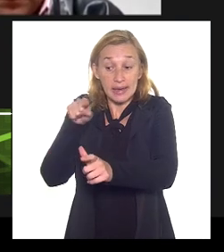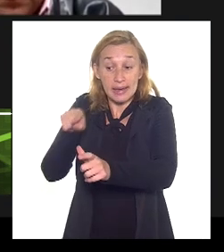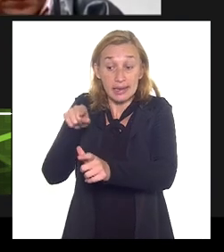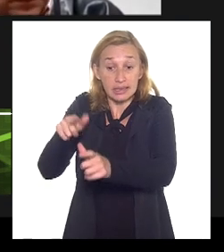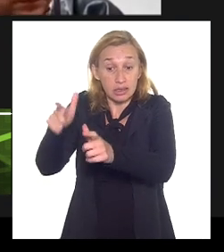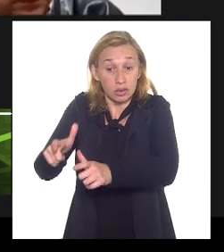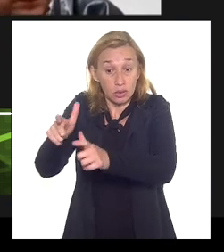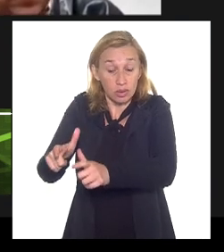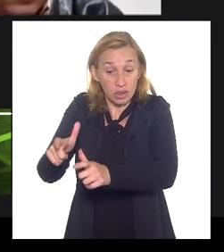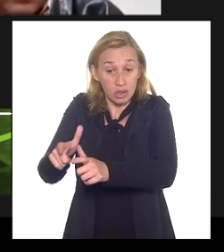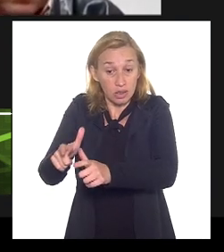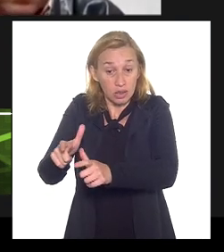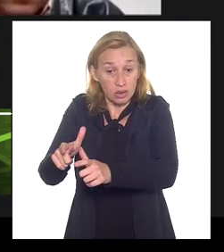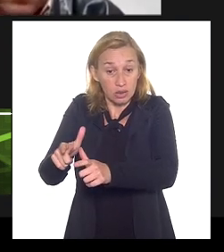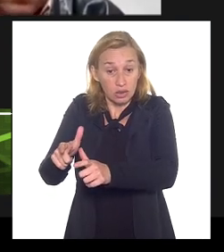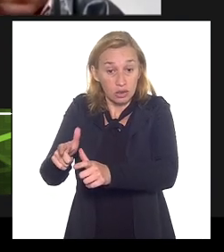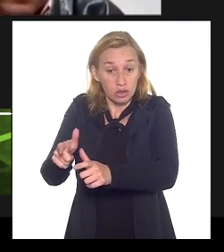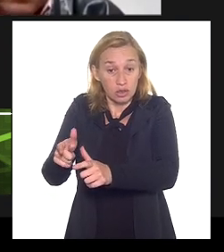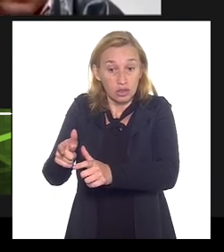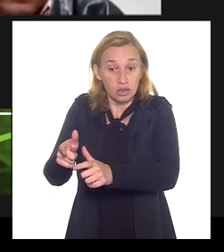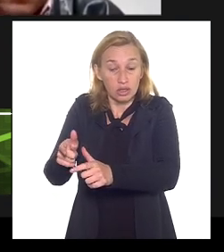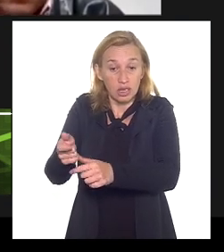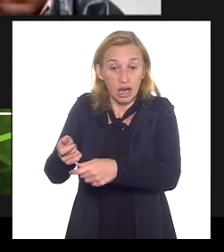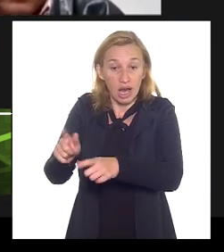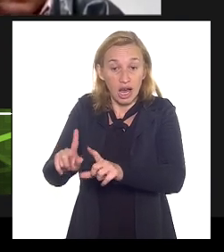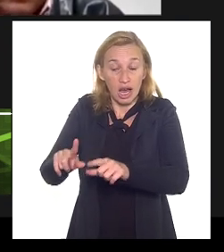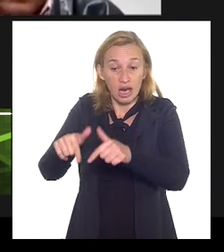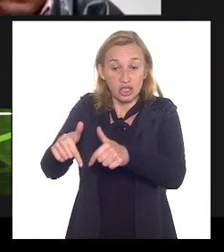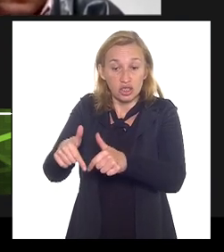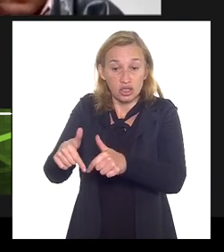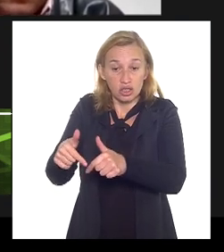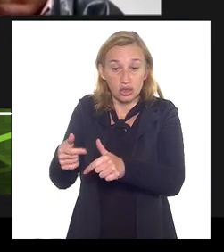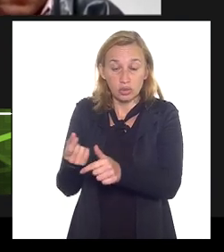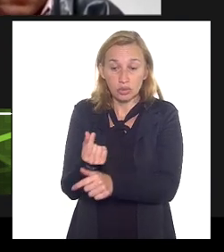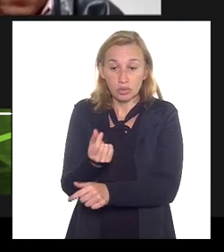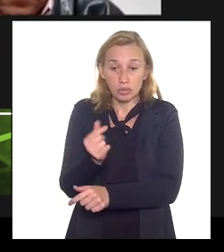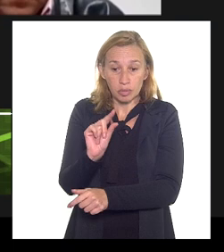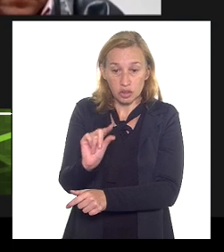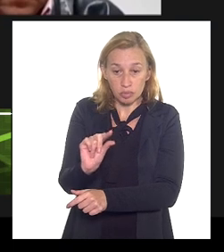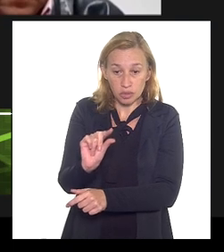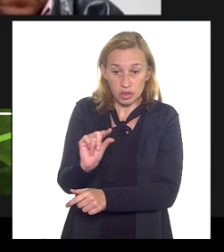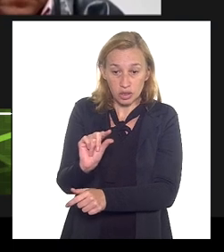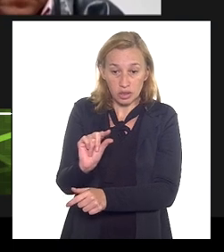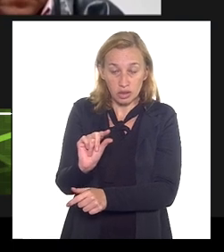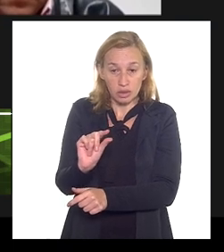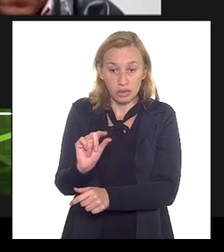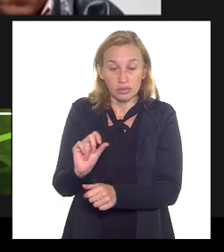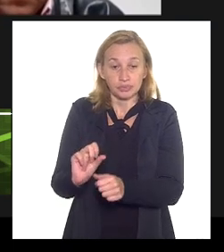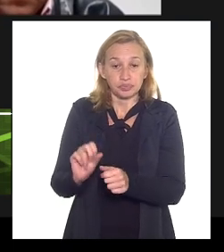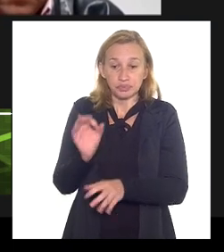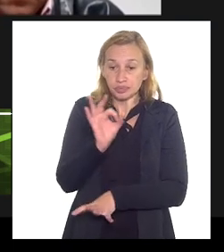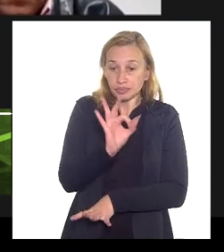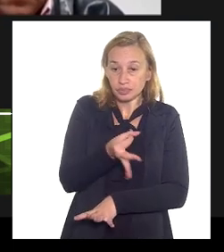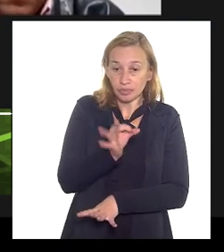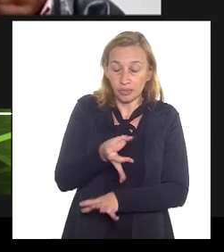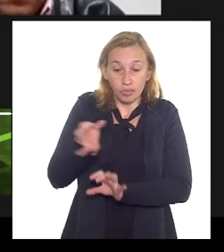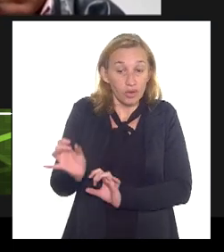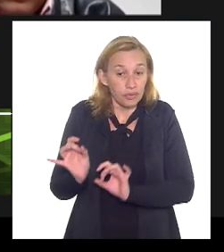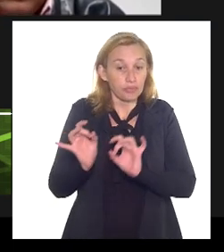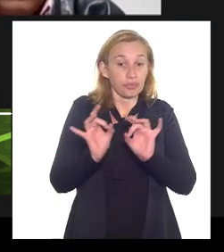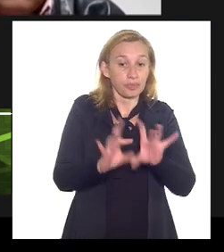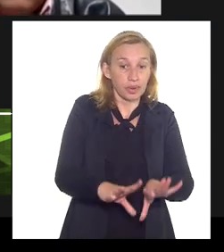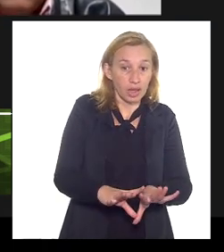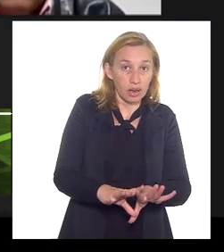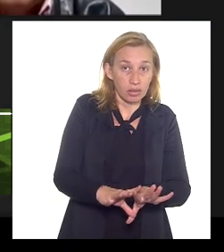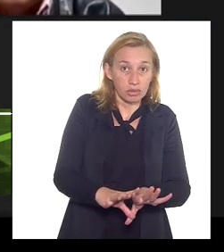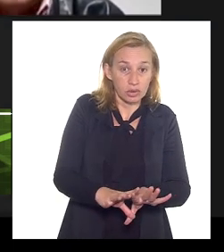operando a menores custos vai fazer a sua garantia de abandono para